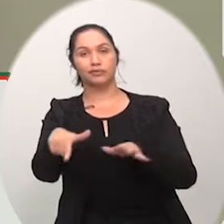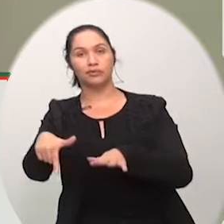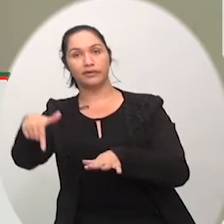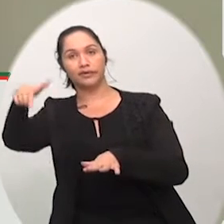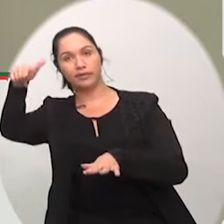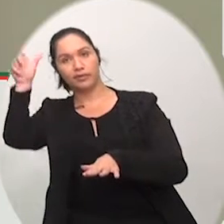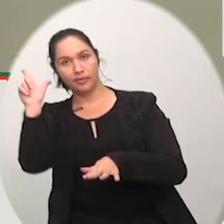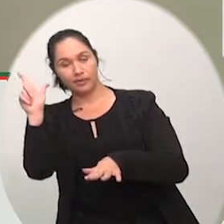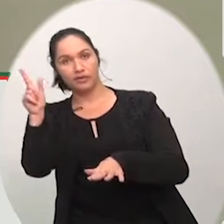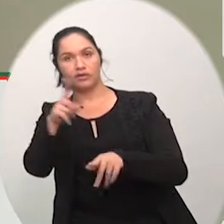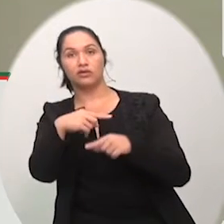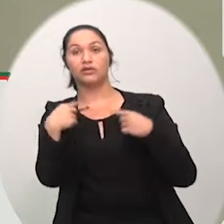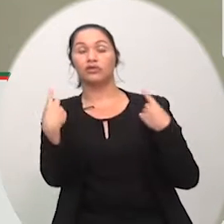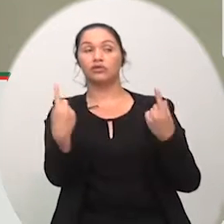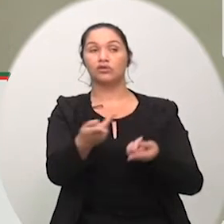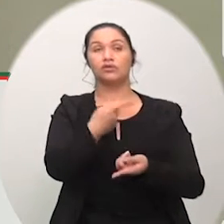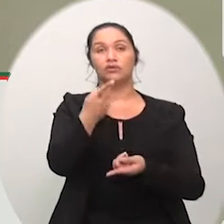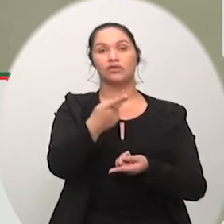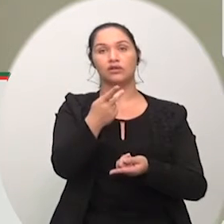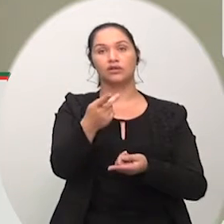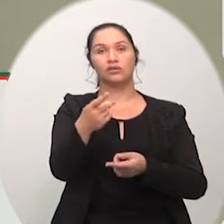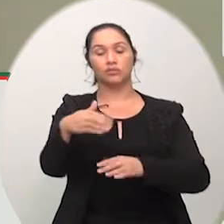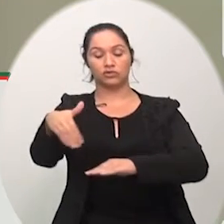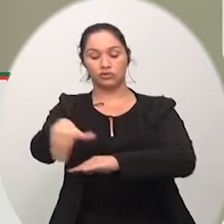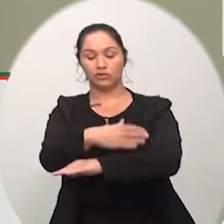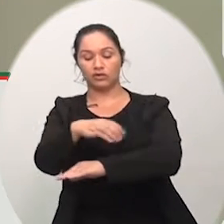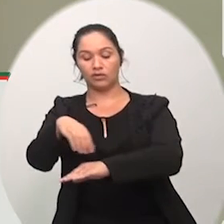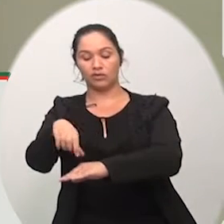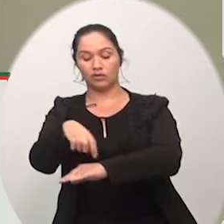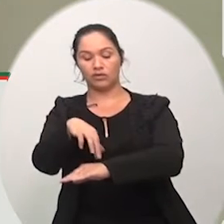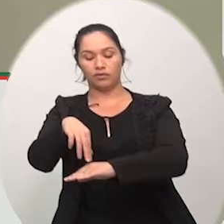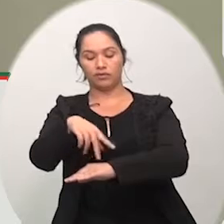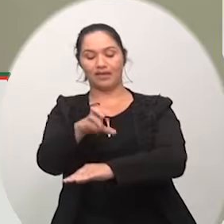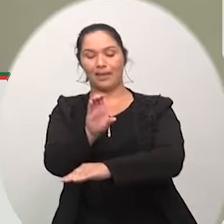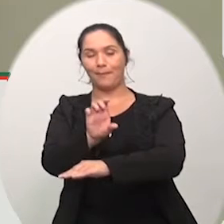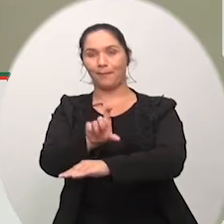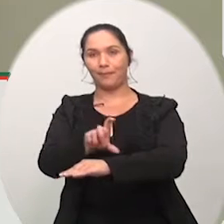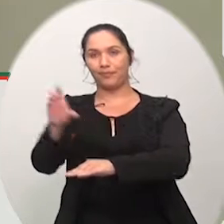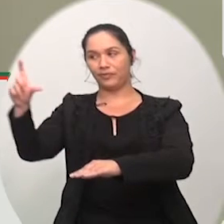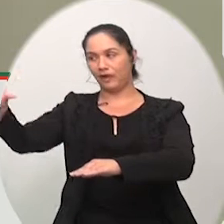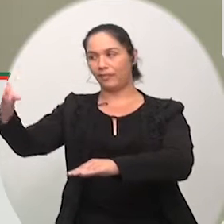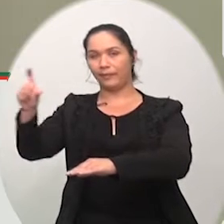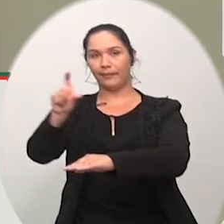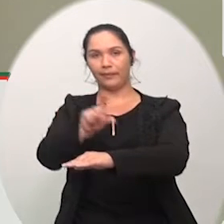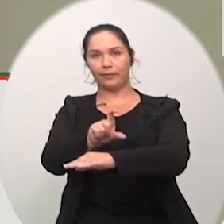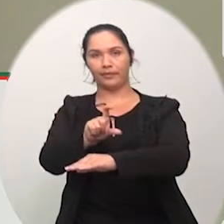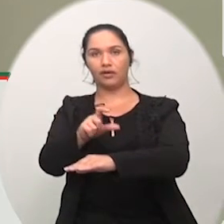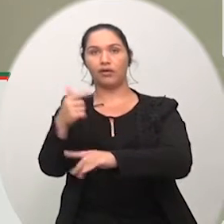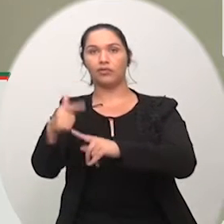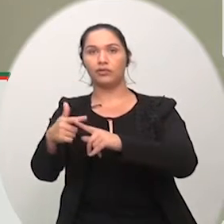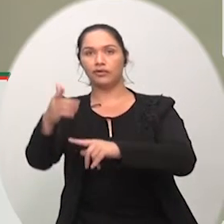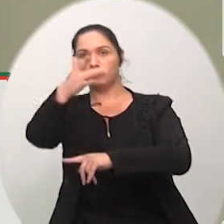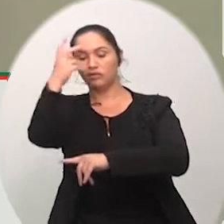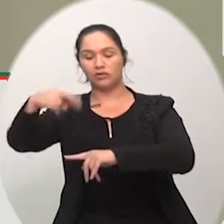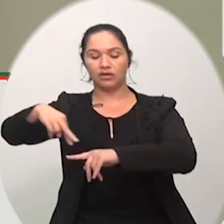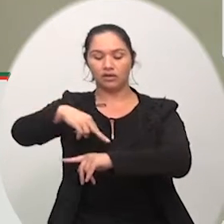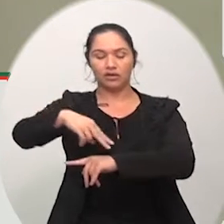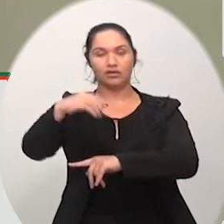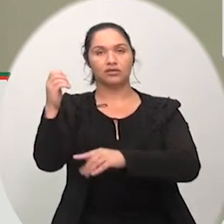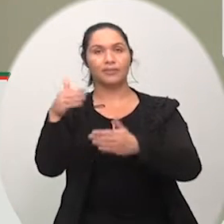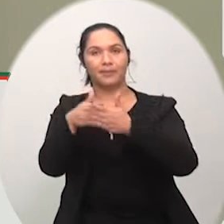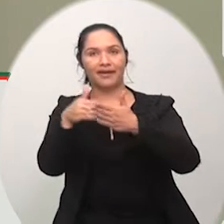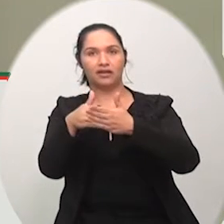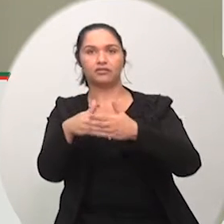no meio da calçada impedindo as pessoas um deficiente físico um cadeirante um idoso de poder fazer a sua